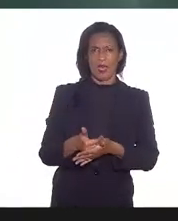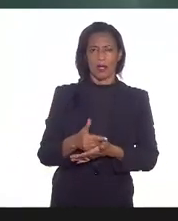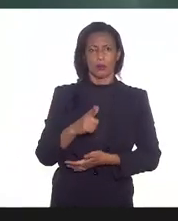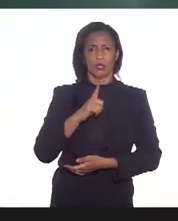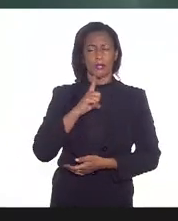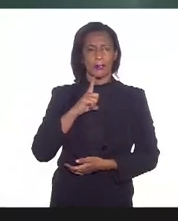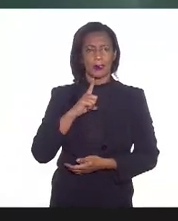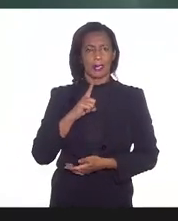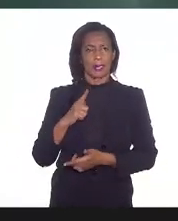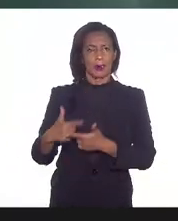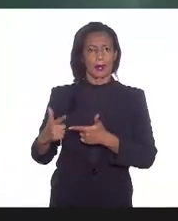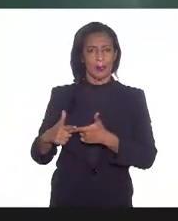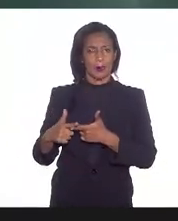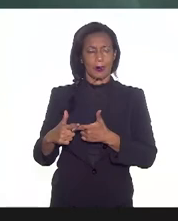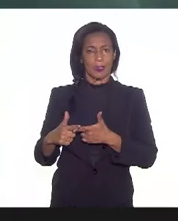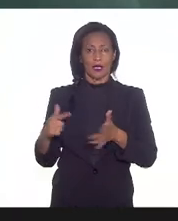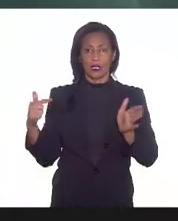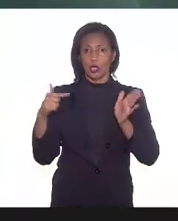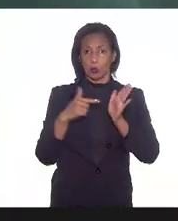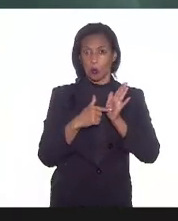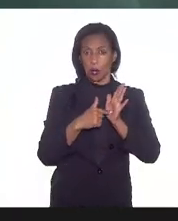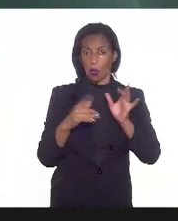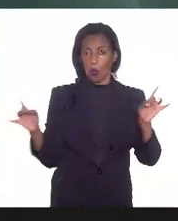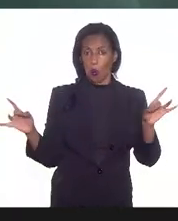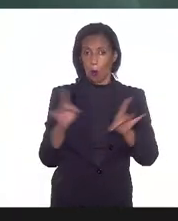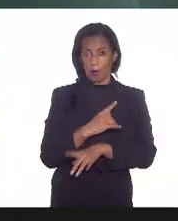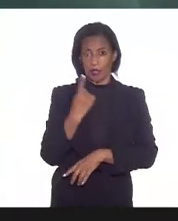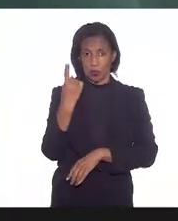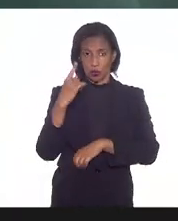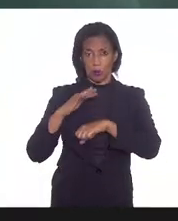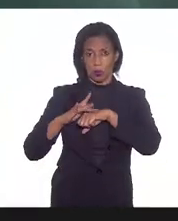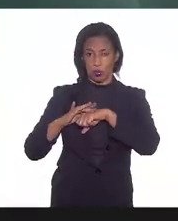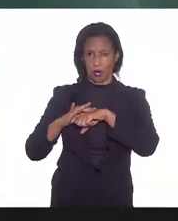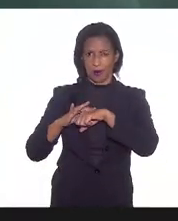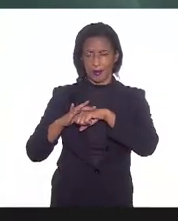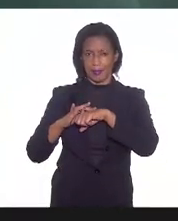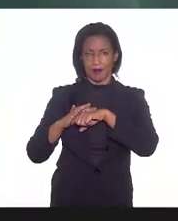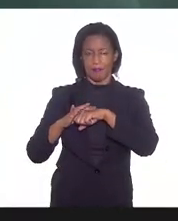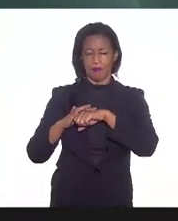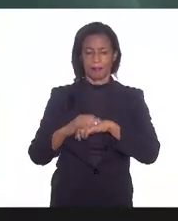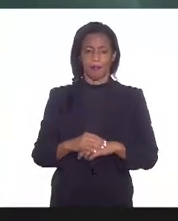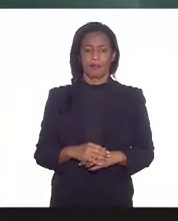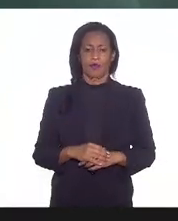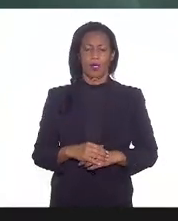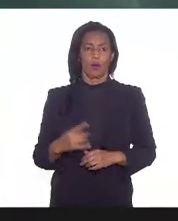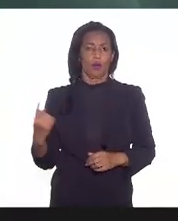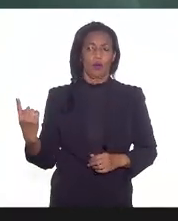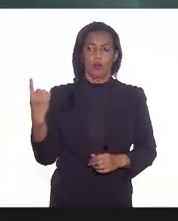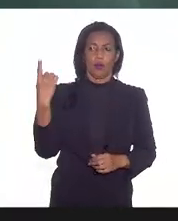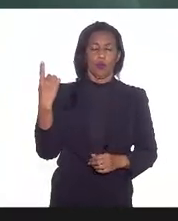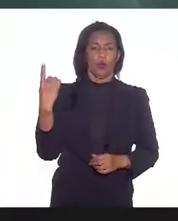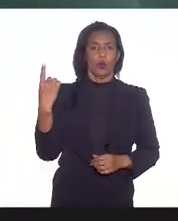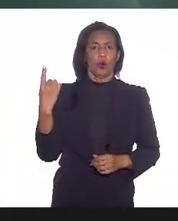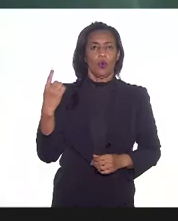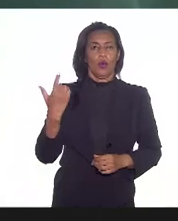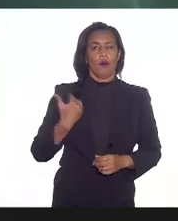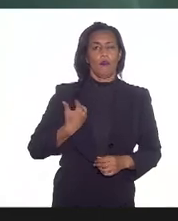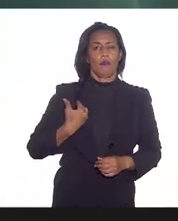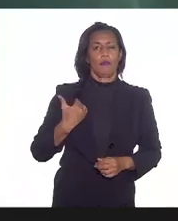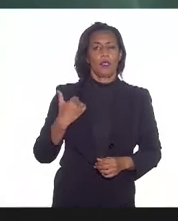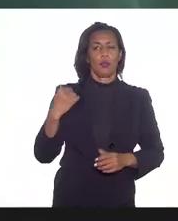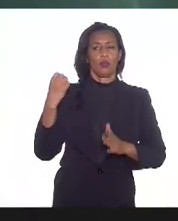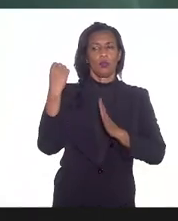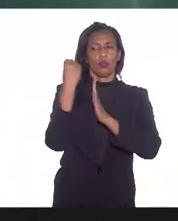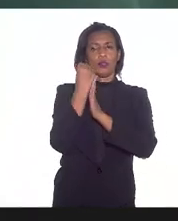de identificação completa de uma doença foi o colega Carlos Chagas no início do